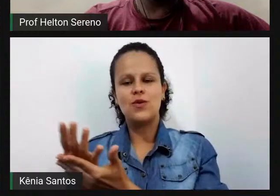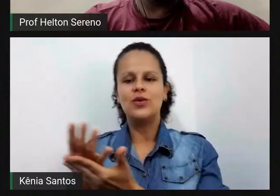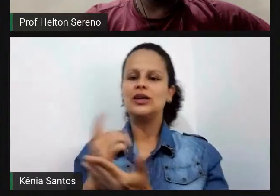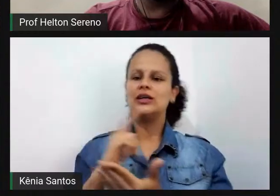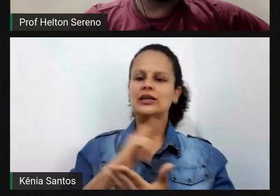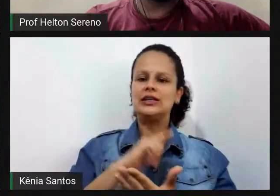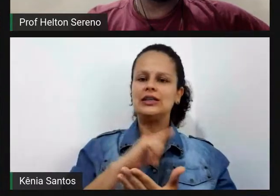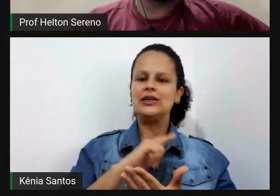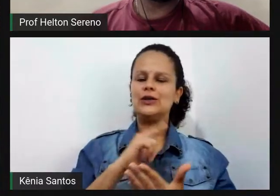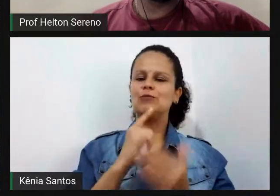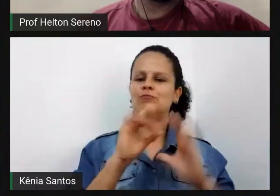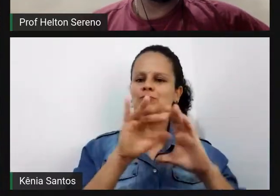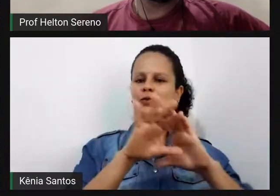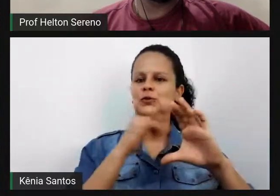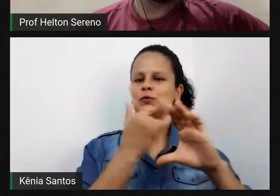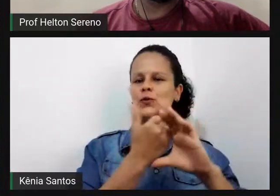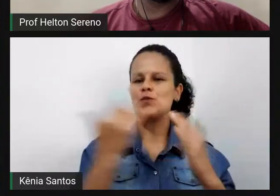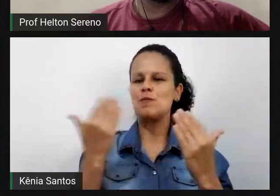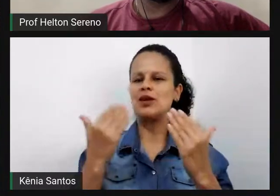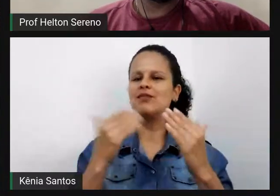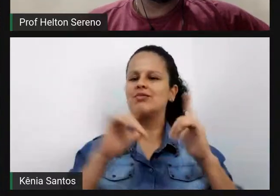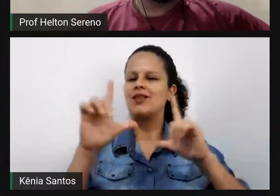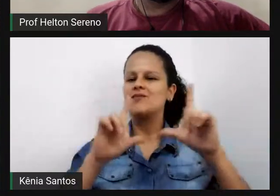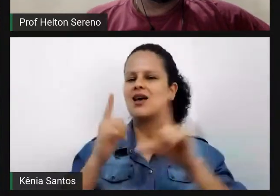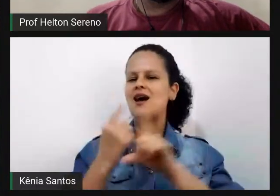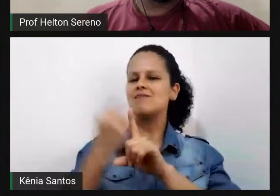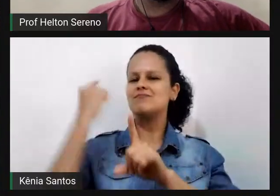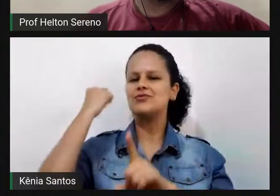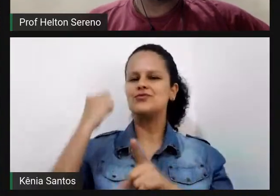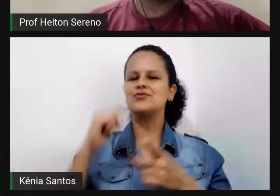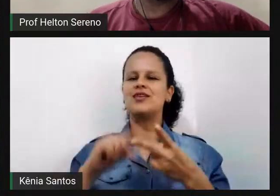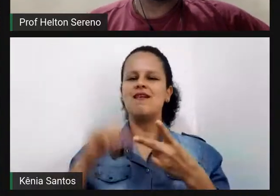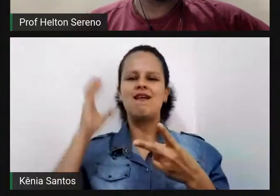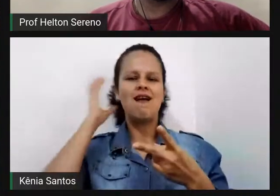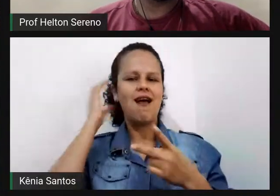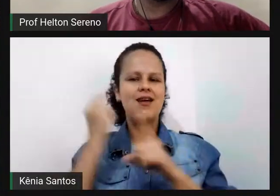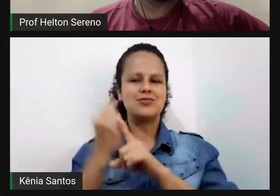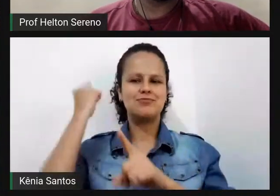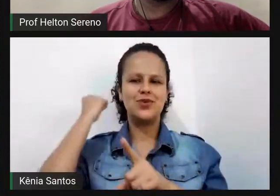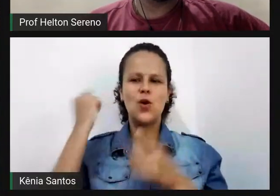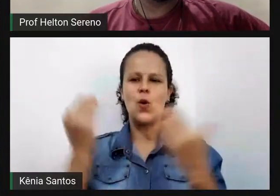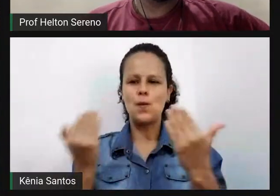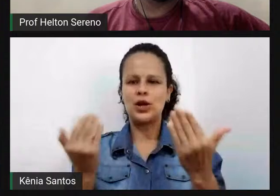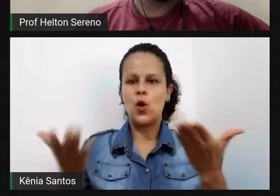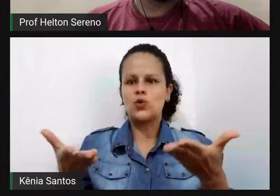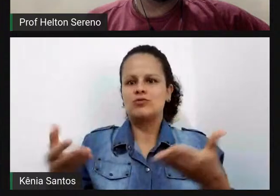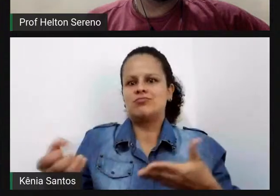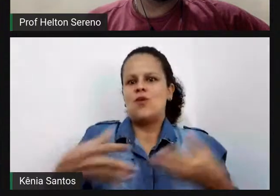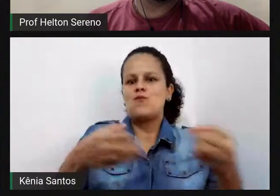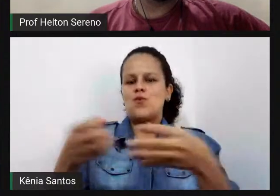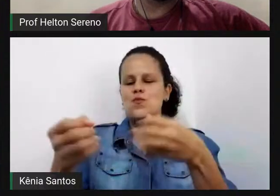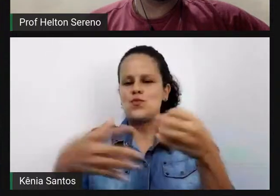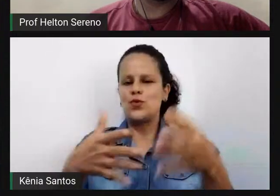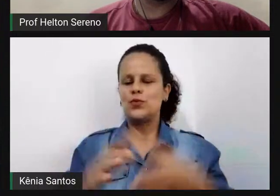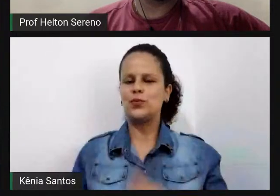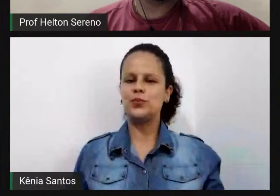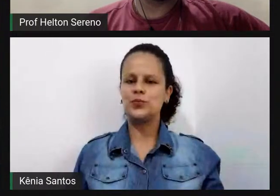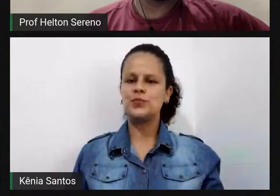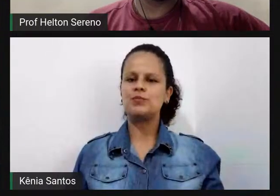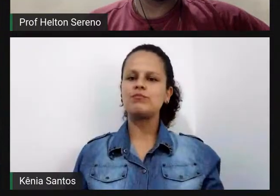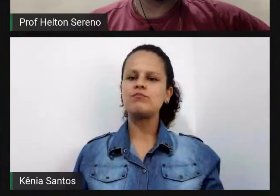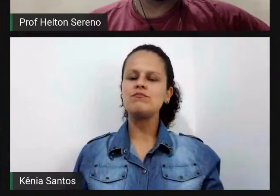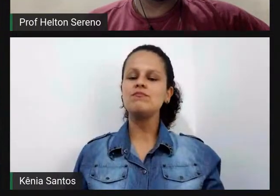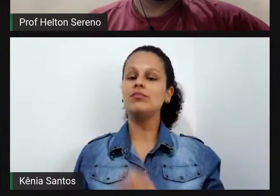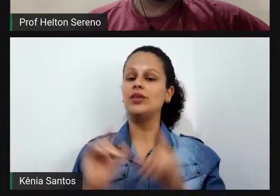agora há pouco tempo mas o podcast ele já foi criado há muito tempo ele já foi inclusive ele foi ele é um aninho mais velho que o próprio YouTube